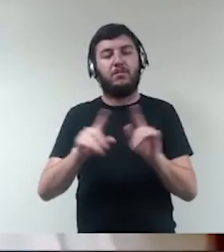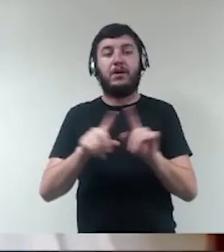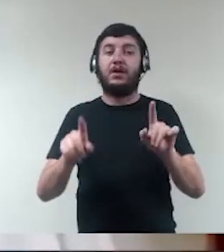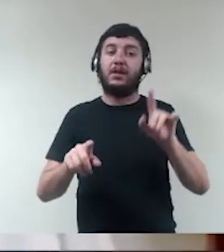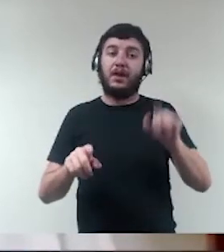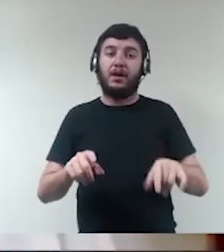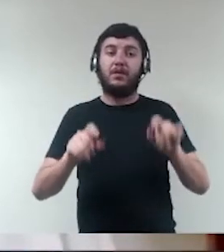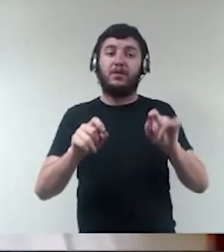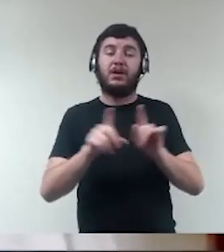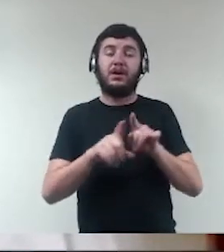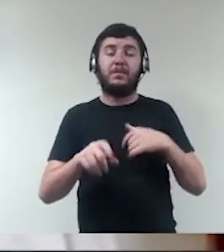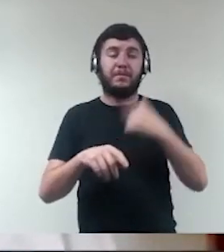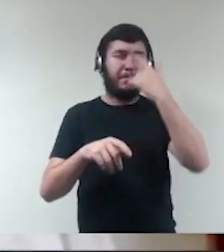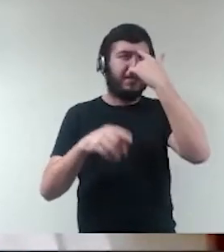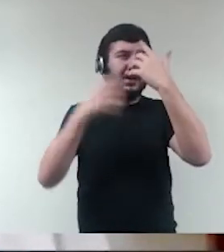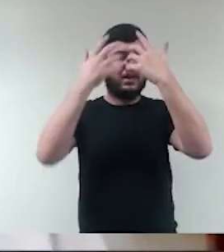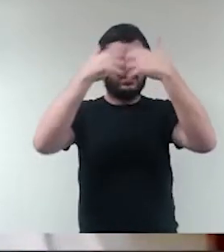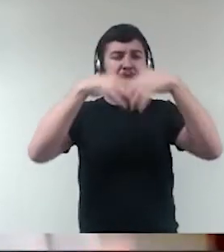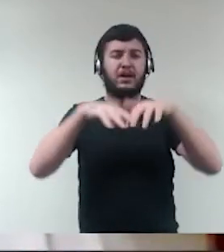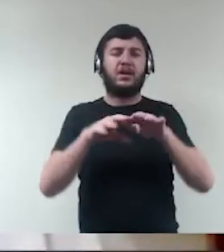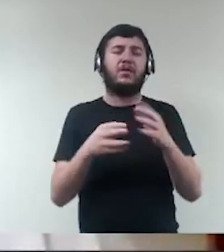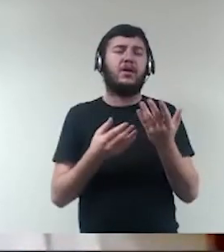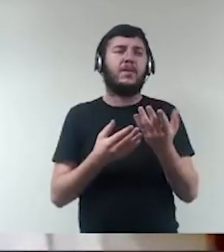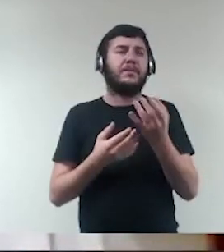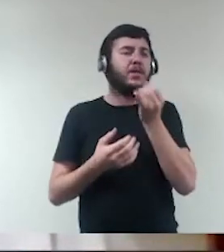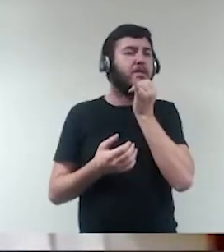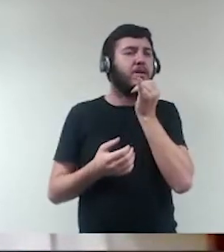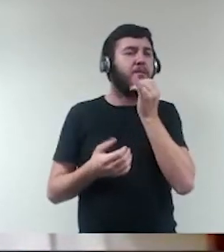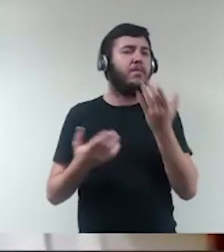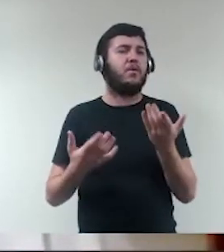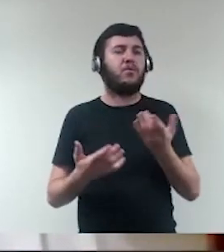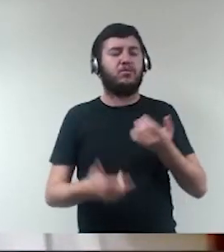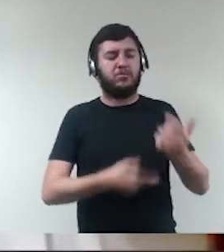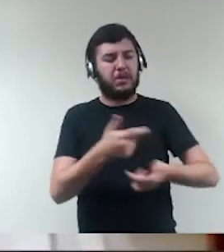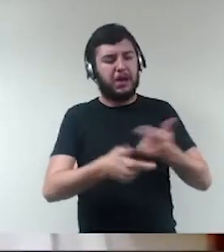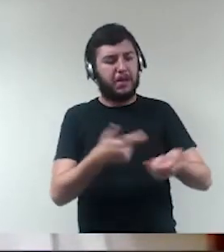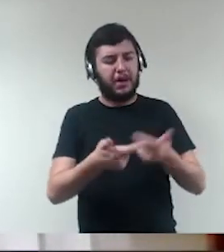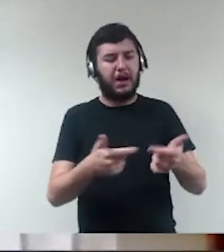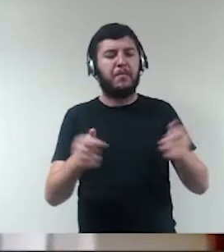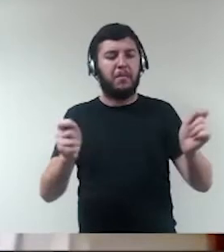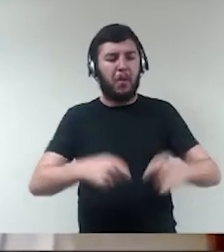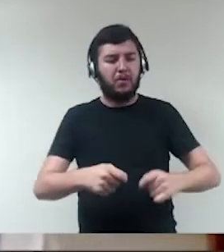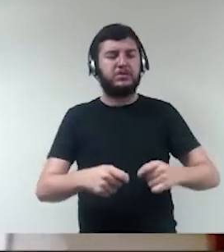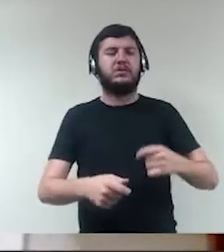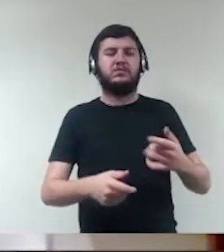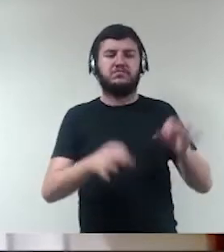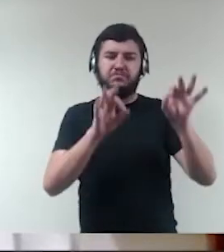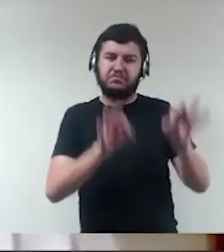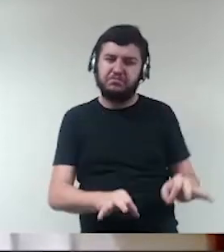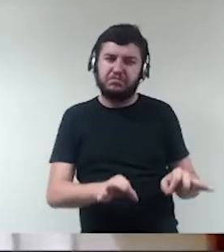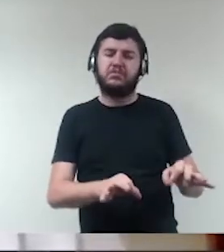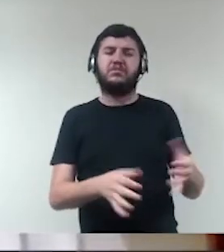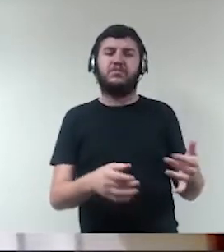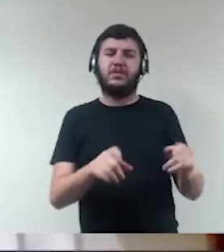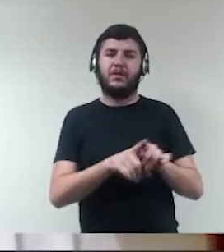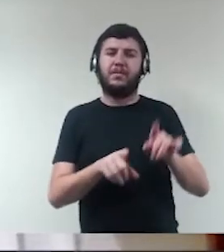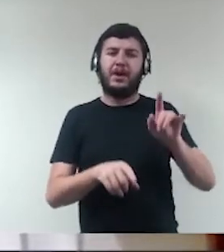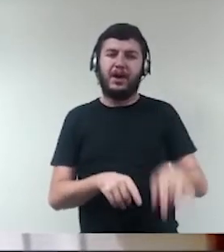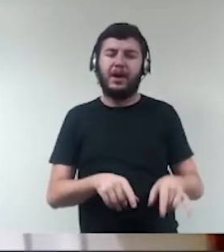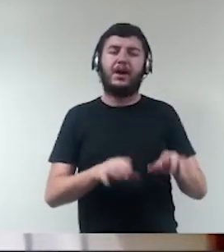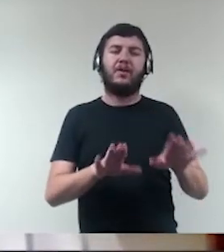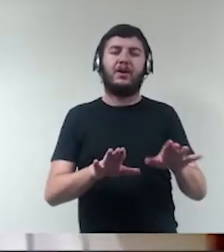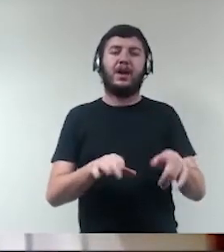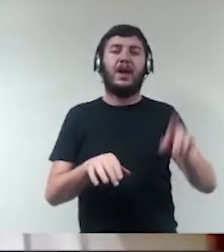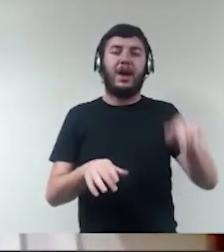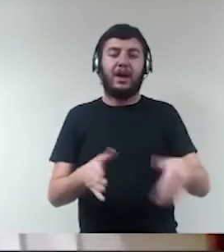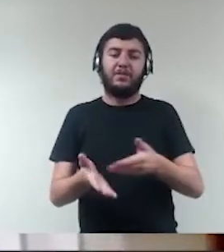pensando em como ser mais eficiente na atuação, é um conceito bem da iniciativa privada e que depois ele